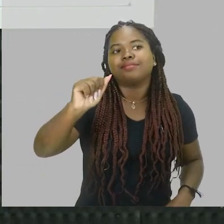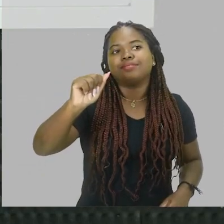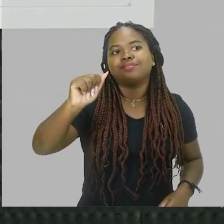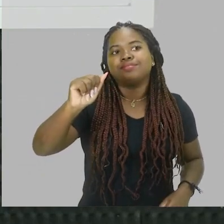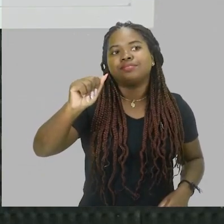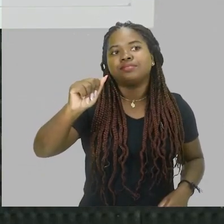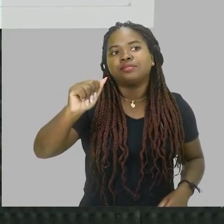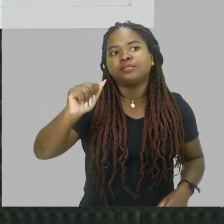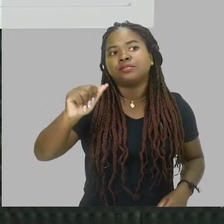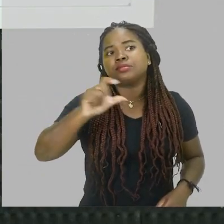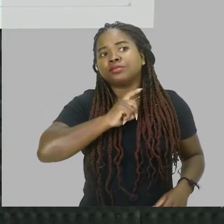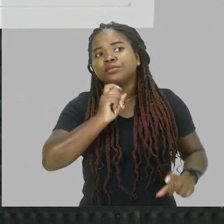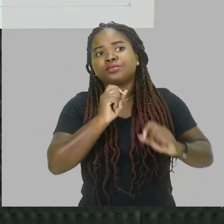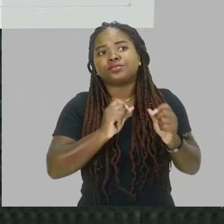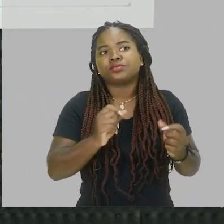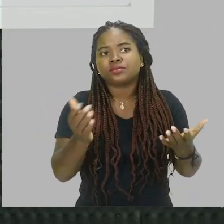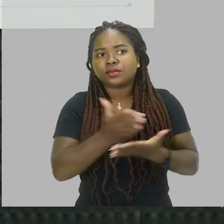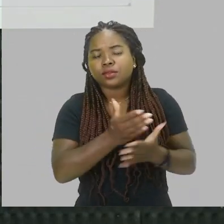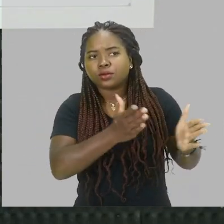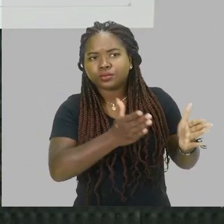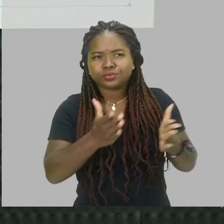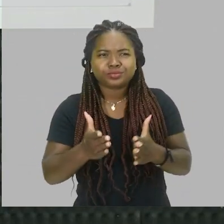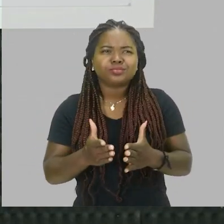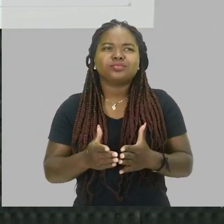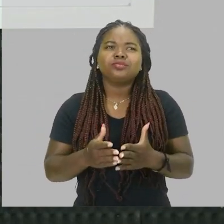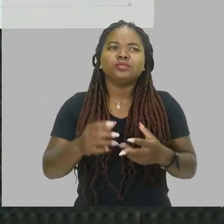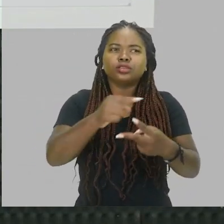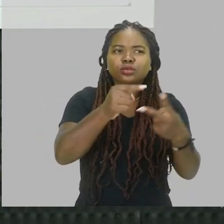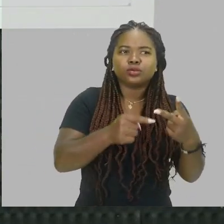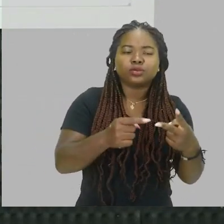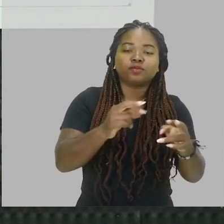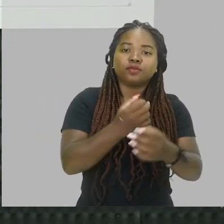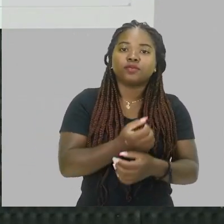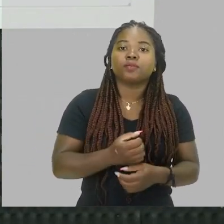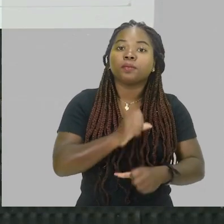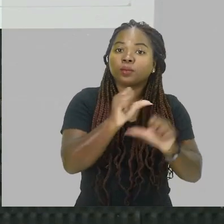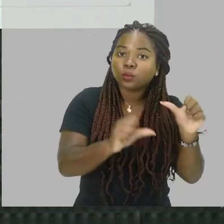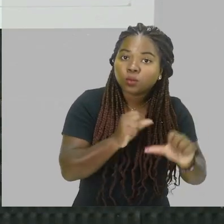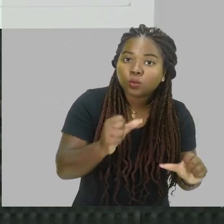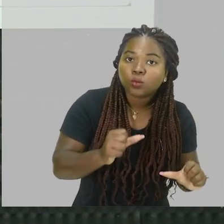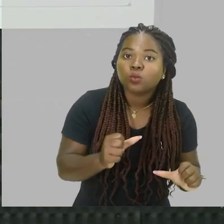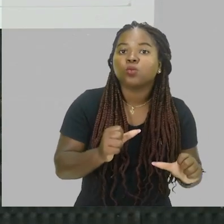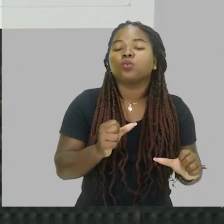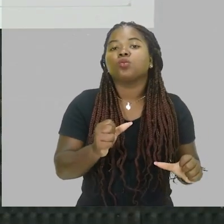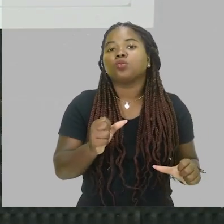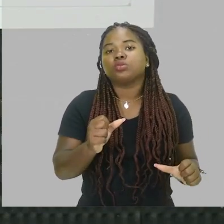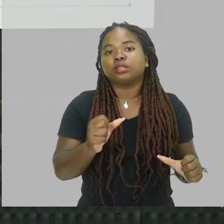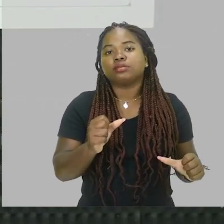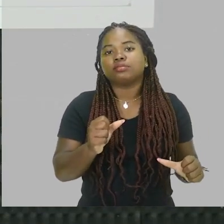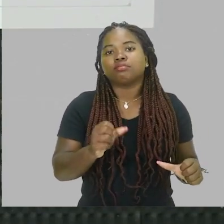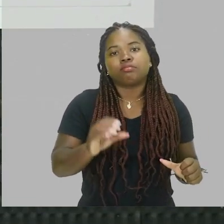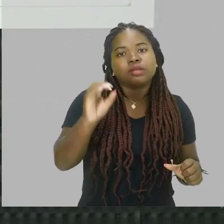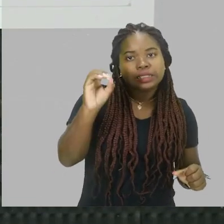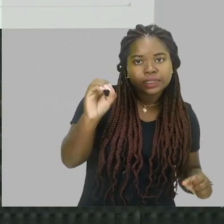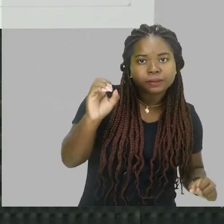ângulo, né, ele tende a zero, então, a Lua, né, a órbita da Lua com a Terra, acaba entrando aí nesse mesmo alinhamento.